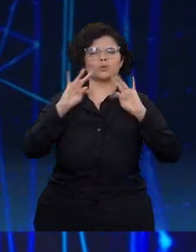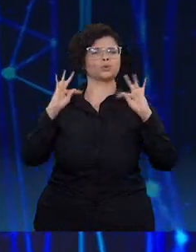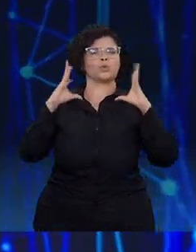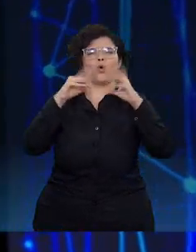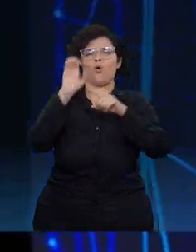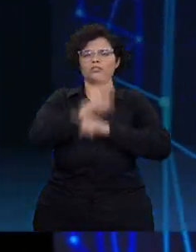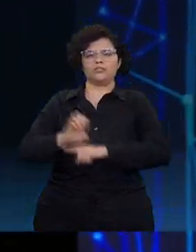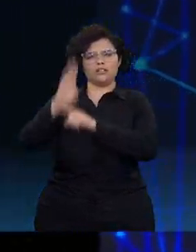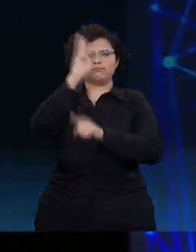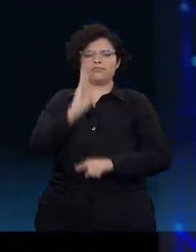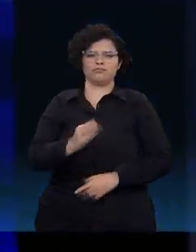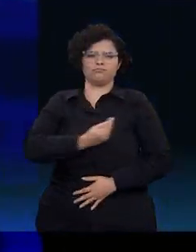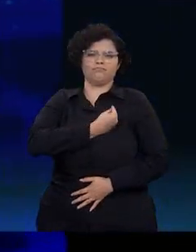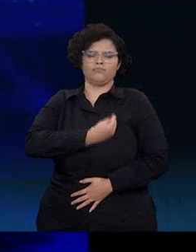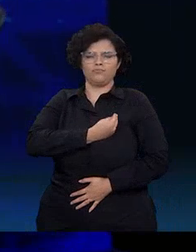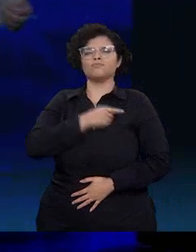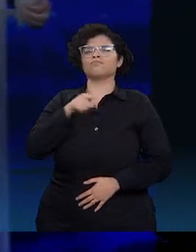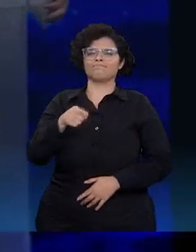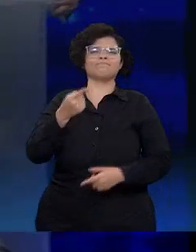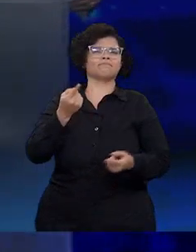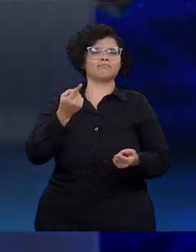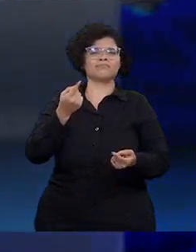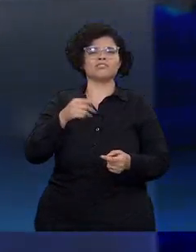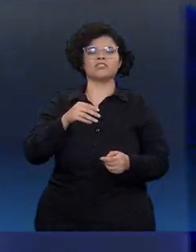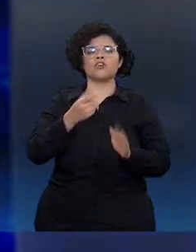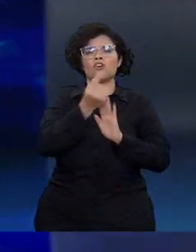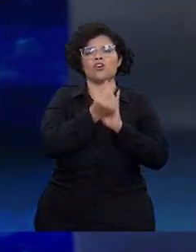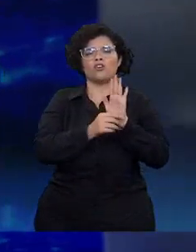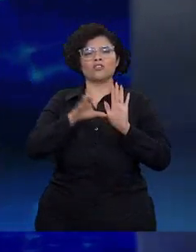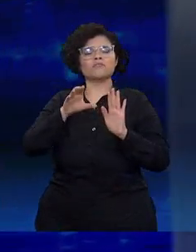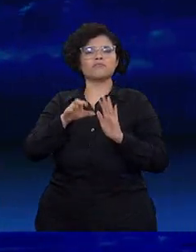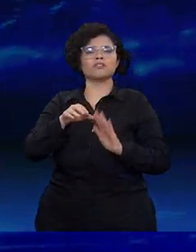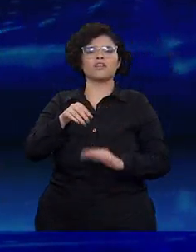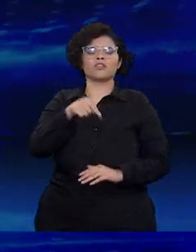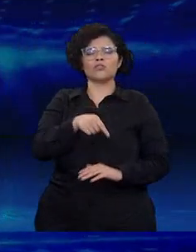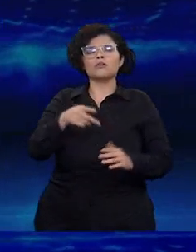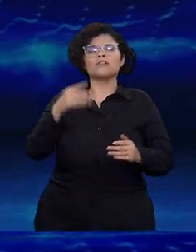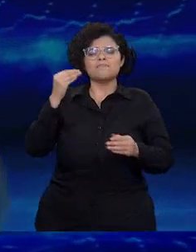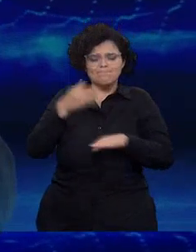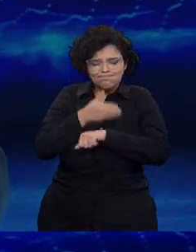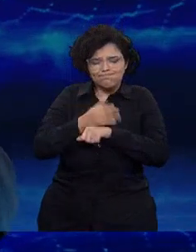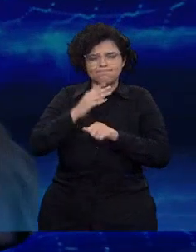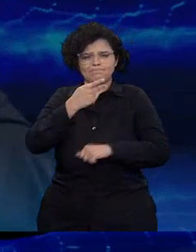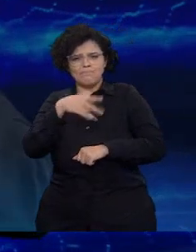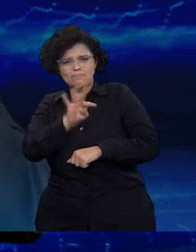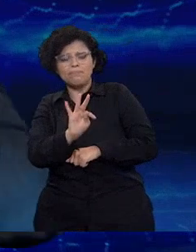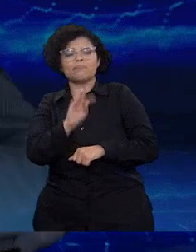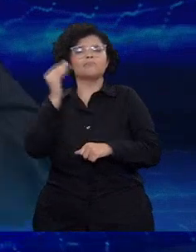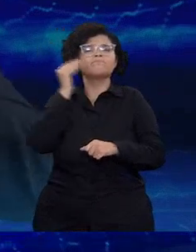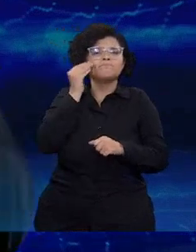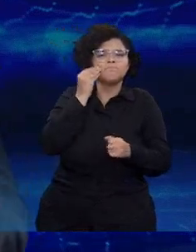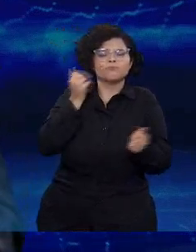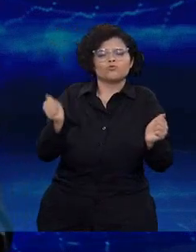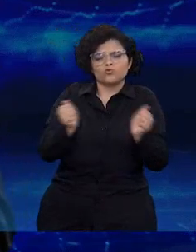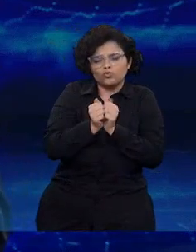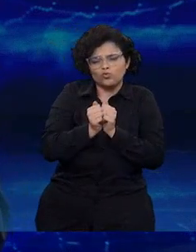Todo mundo se lembra que o sucesso do orçamento secreto nas prefeituras do PT foi... A ONU pediu para que a gente, sabe, fosse